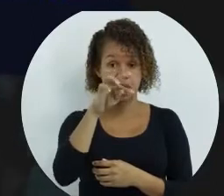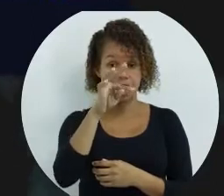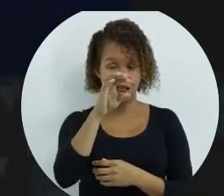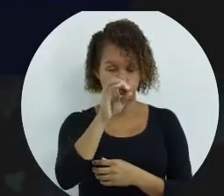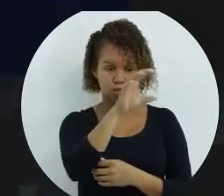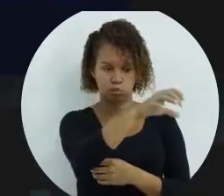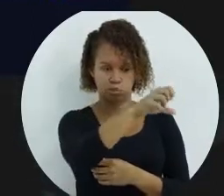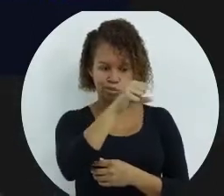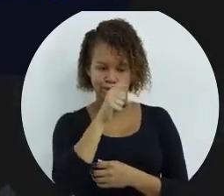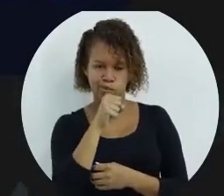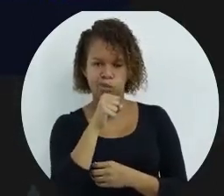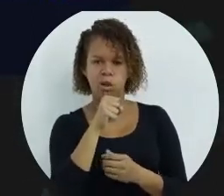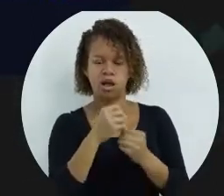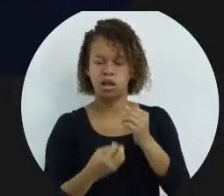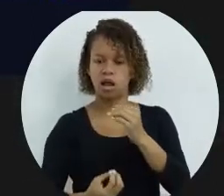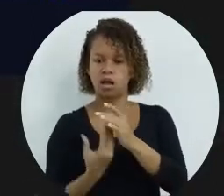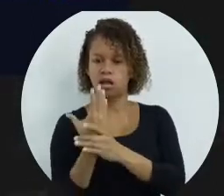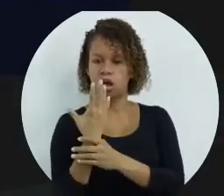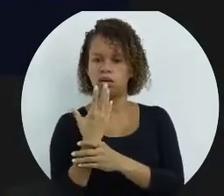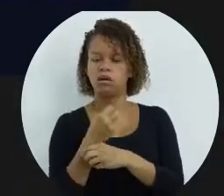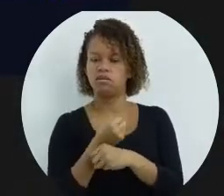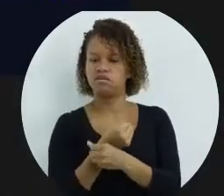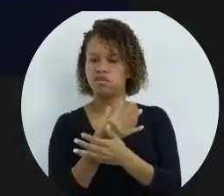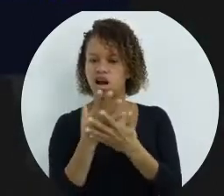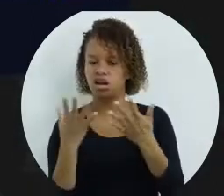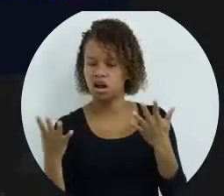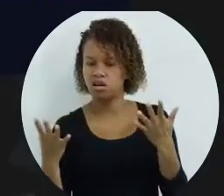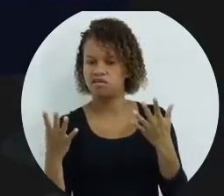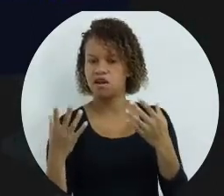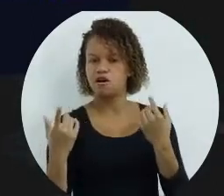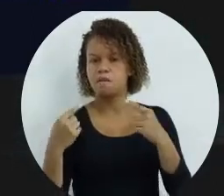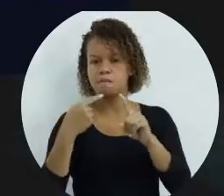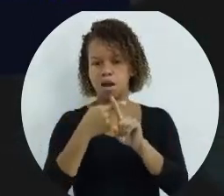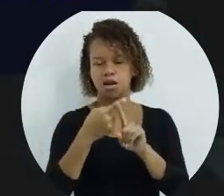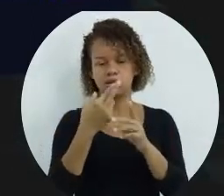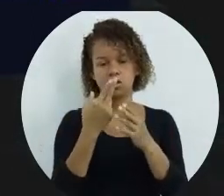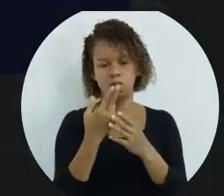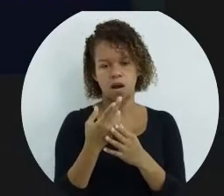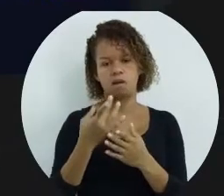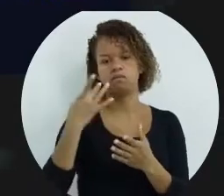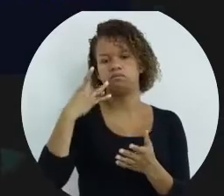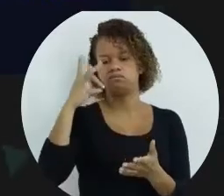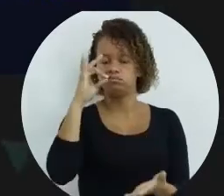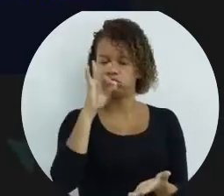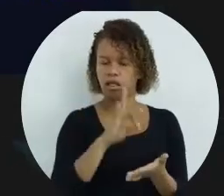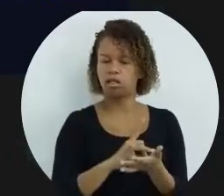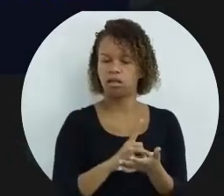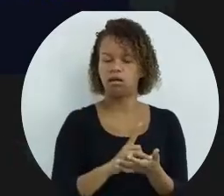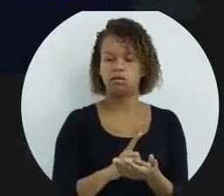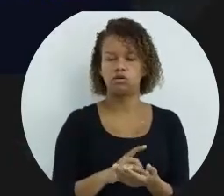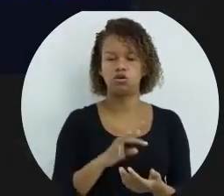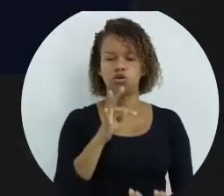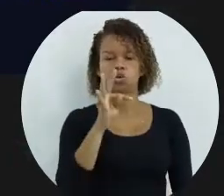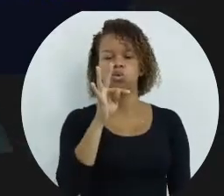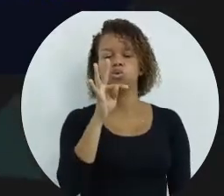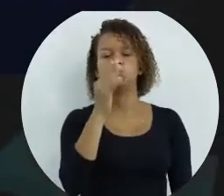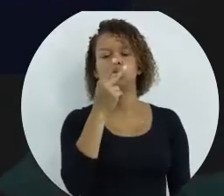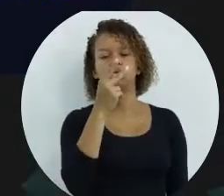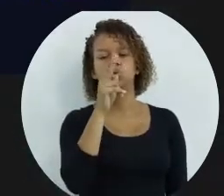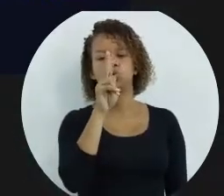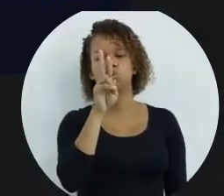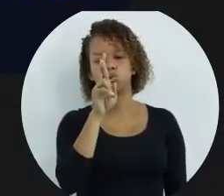pegar esse elemento. Ele está criando aí uma variável mais igual a true, verdadeiro. Então, true, ele tem,